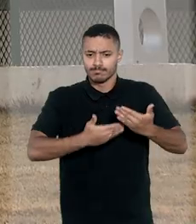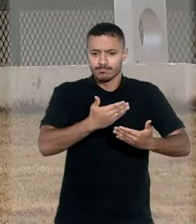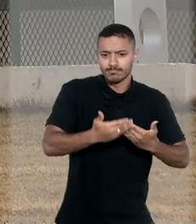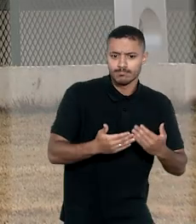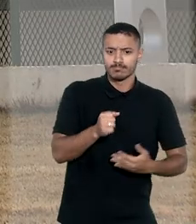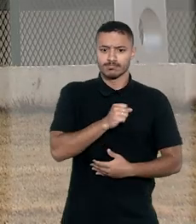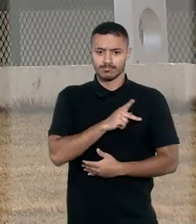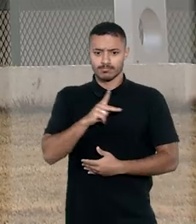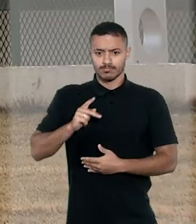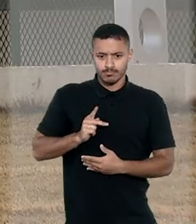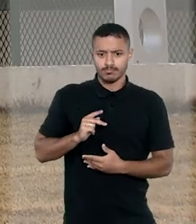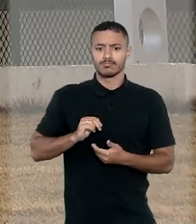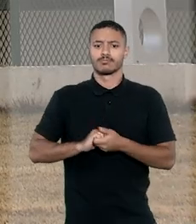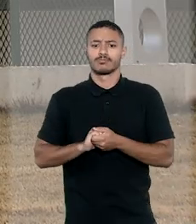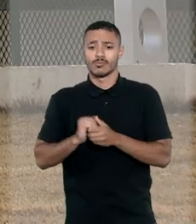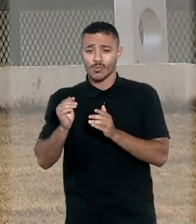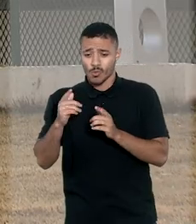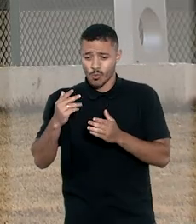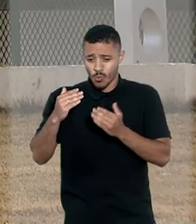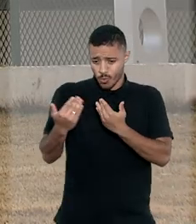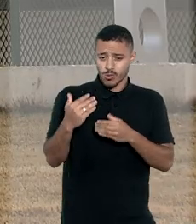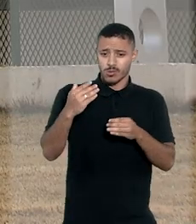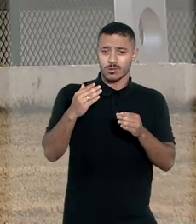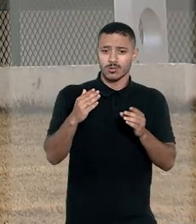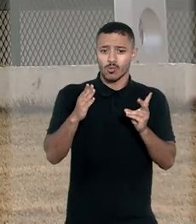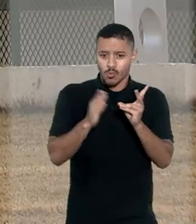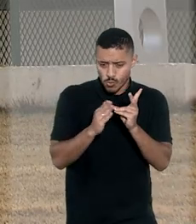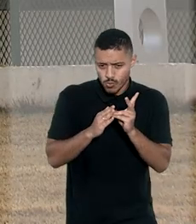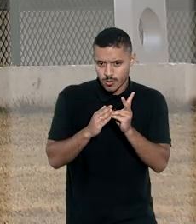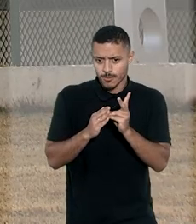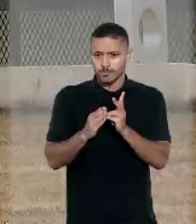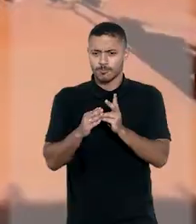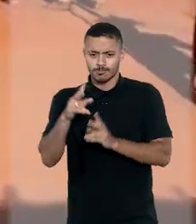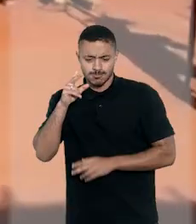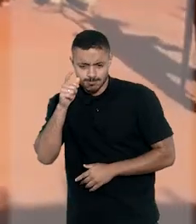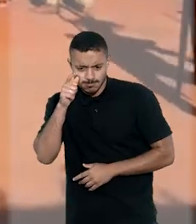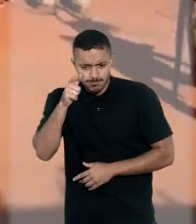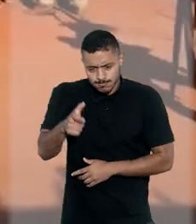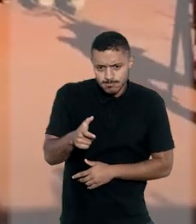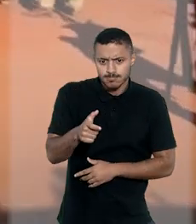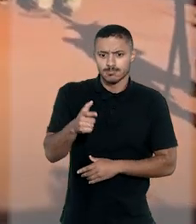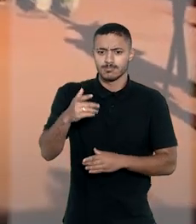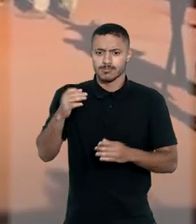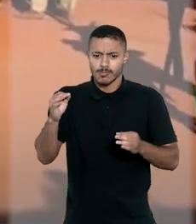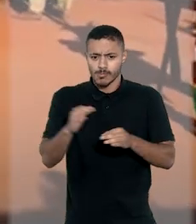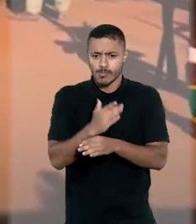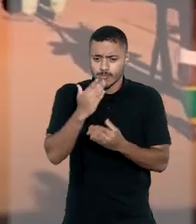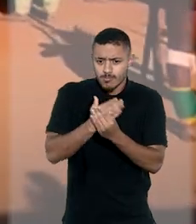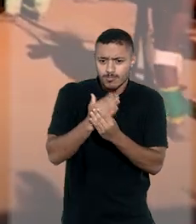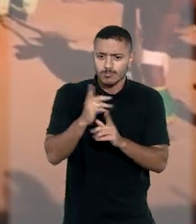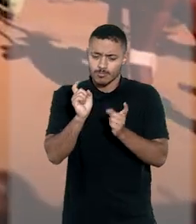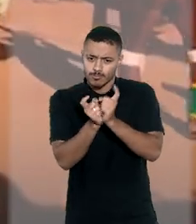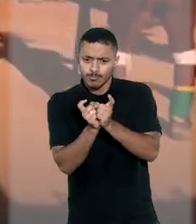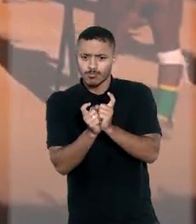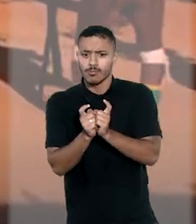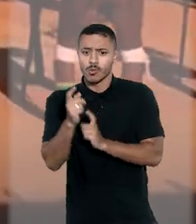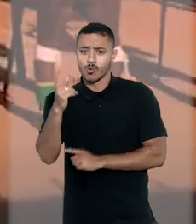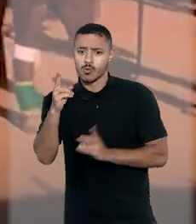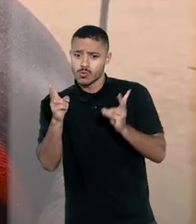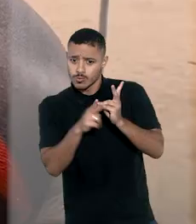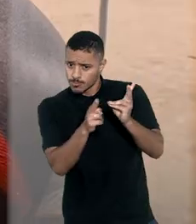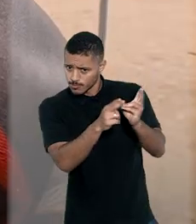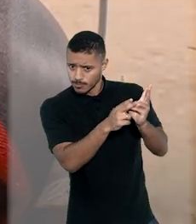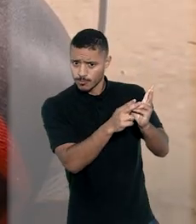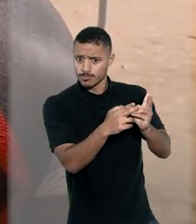ação civil pública movida pelo Ministério Público Federal contra a União e a FUNAI. O objetivo era a conclusão do processo administrativo